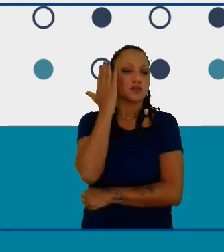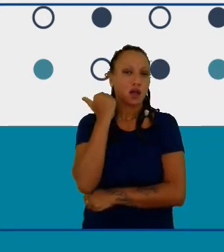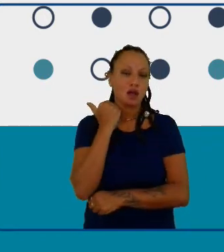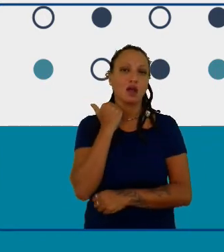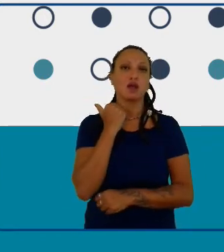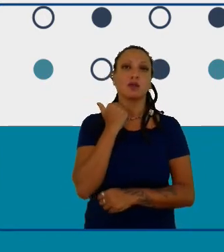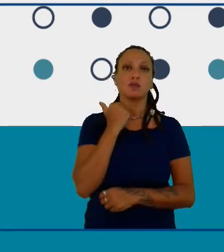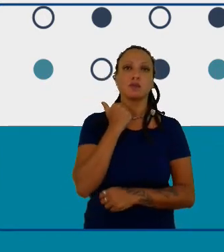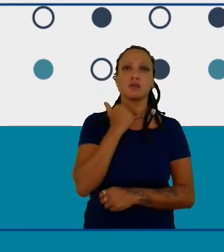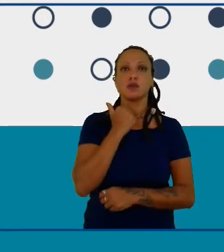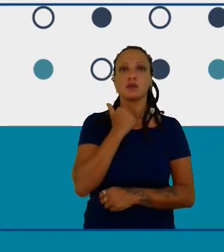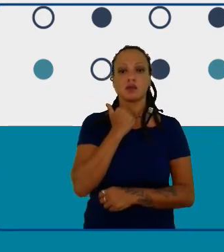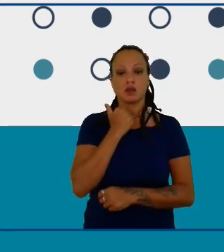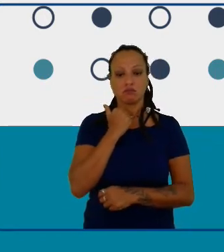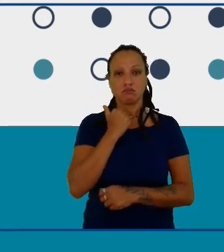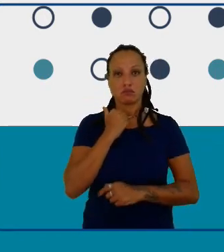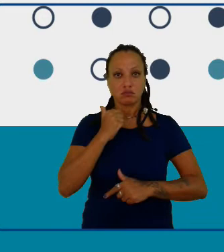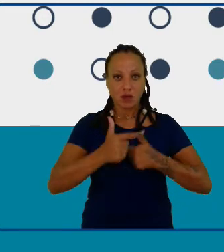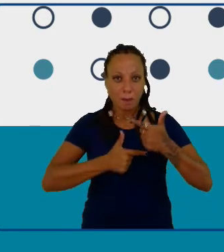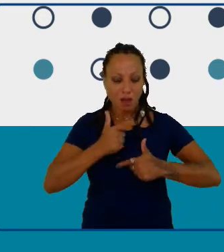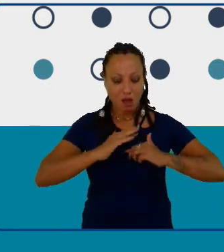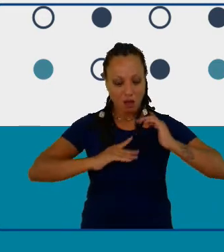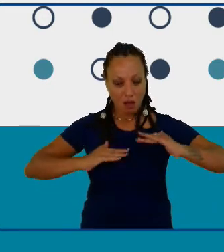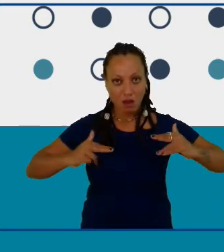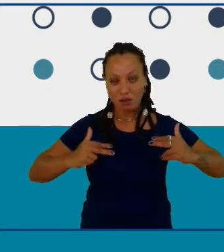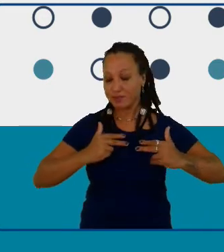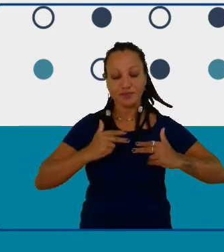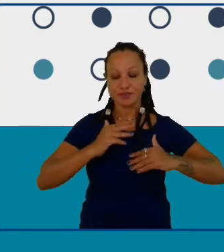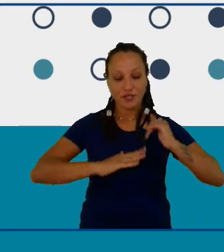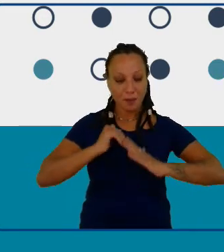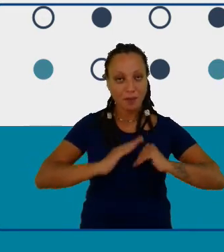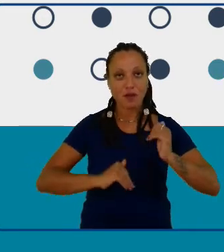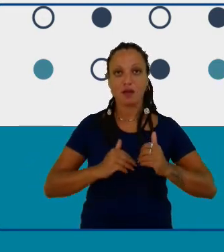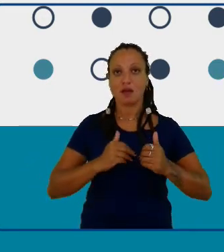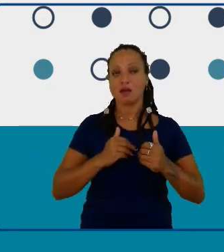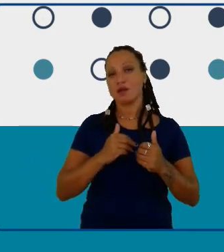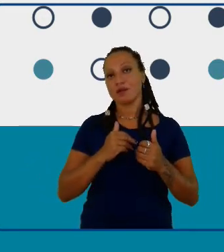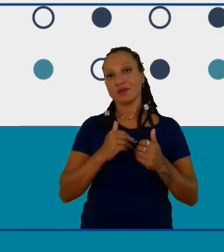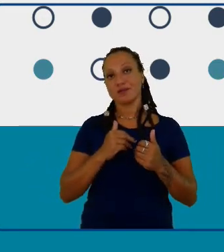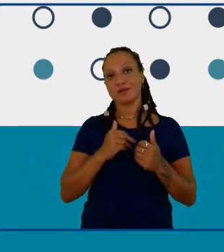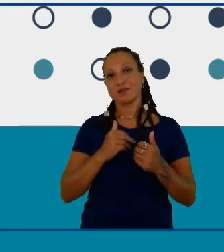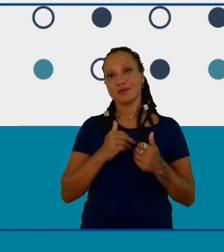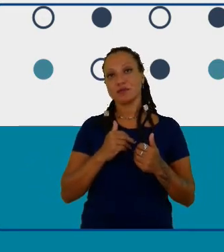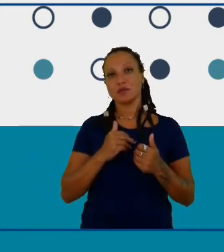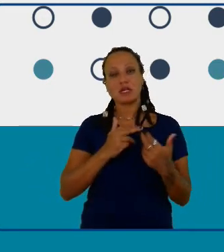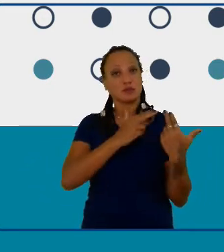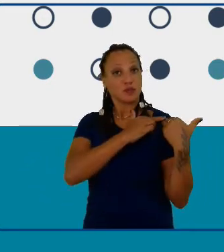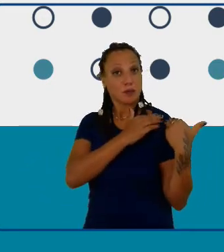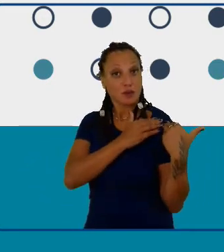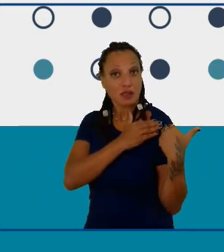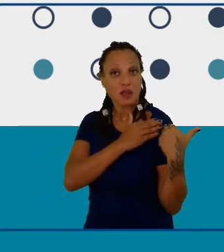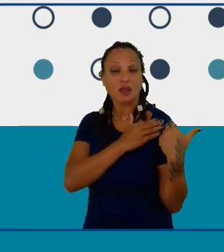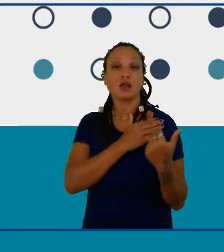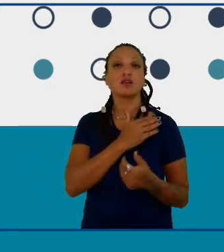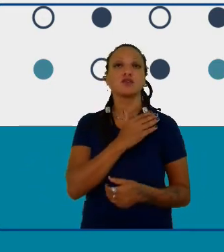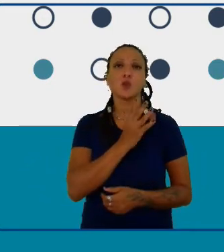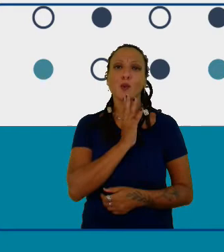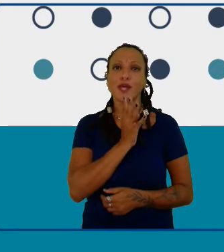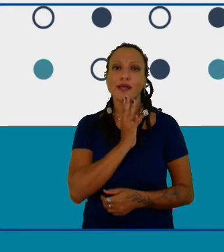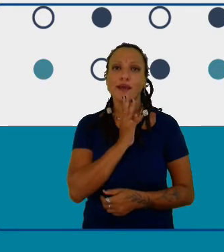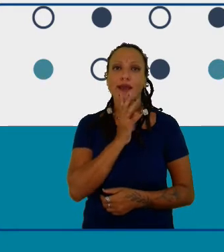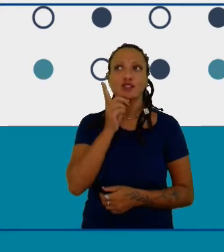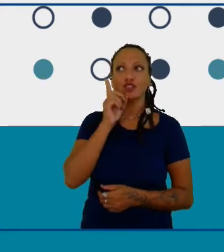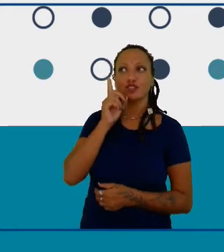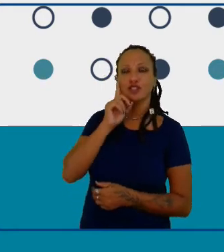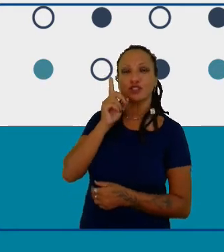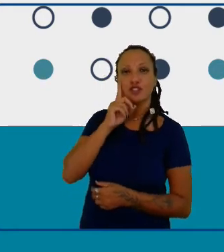tem responsabilidade ele tem ele vivencia o dia a dia da ciência ele consegue